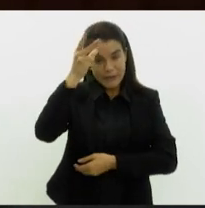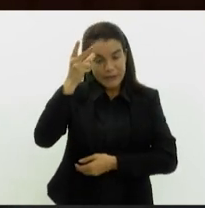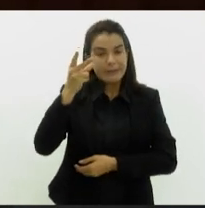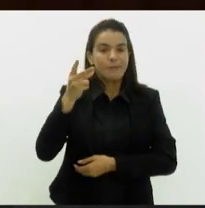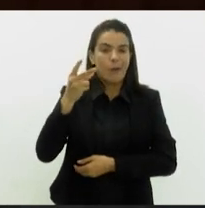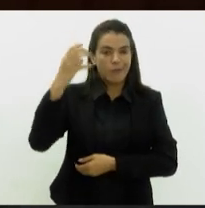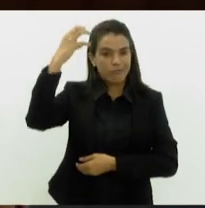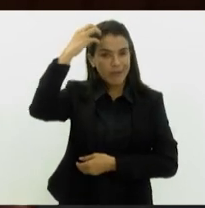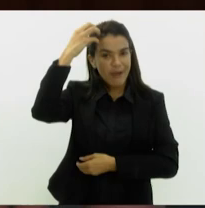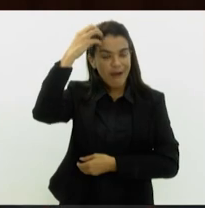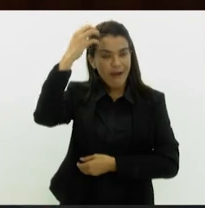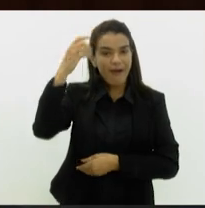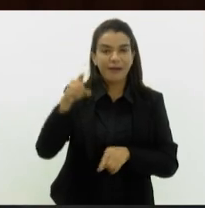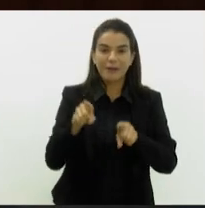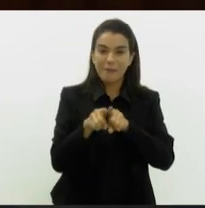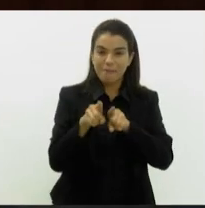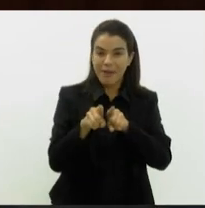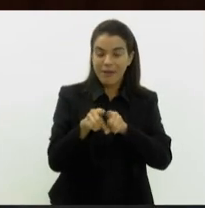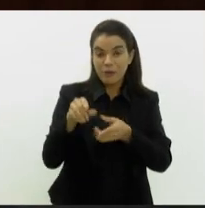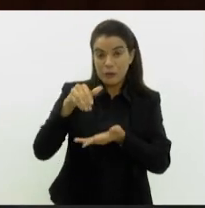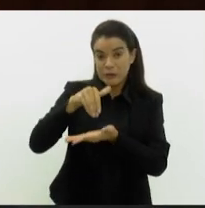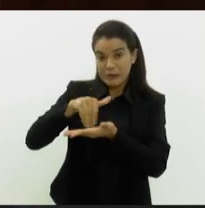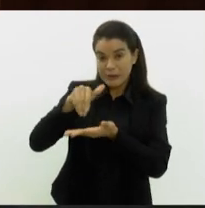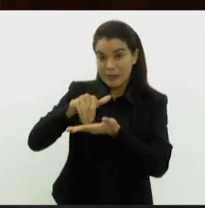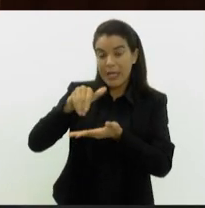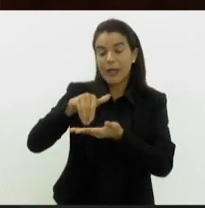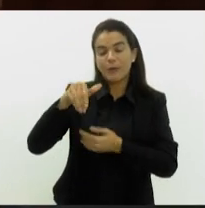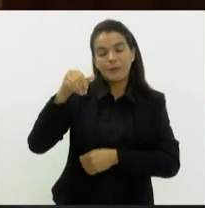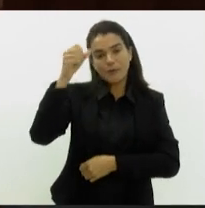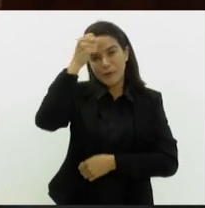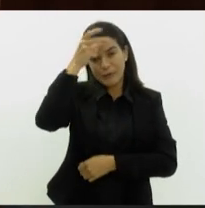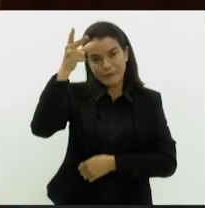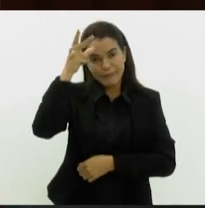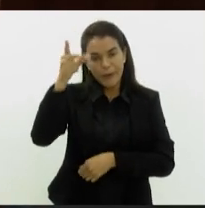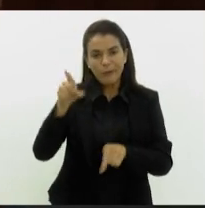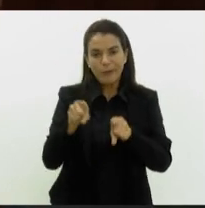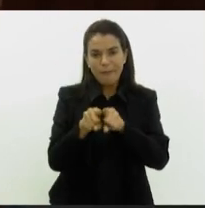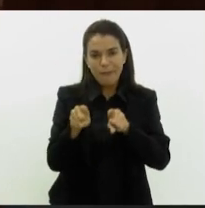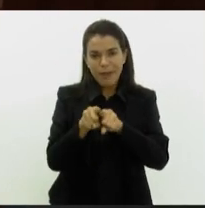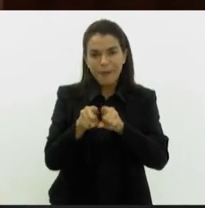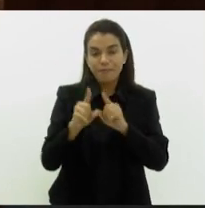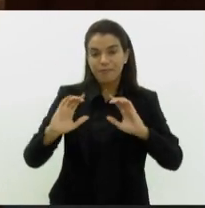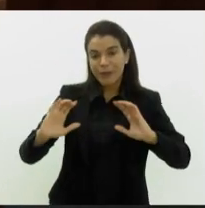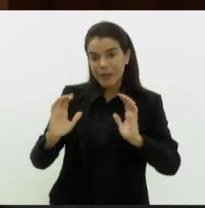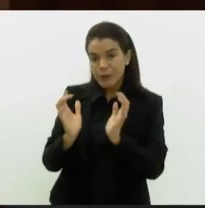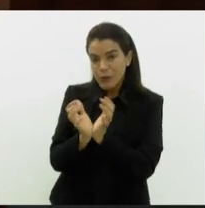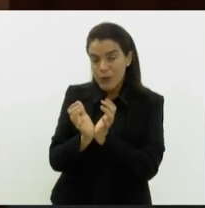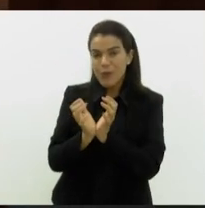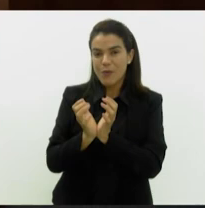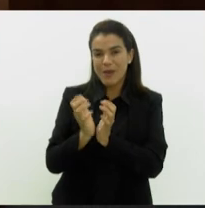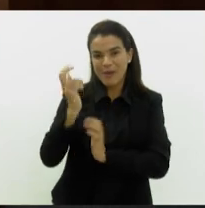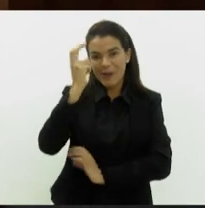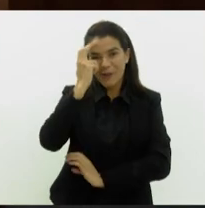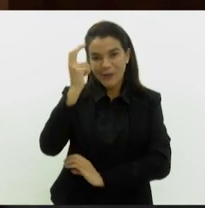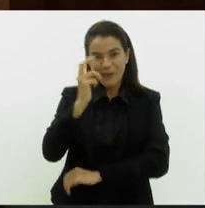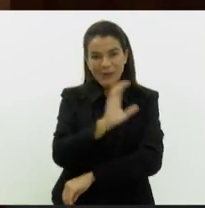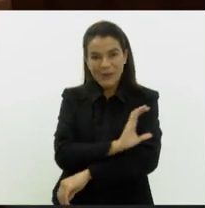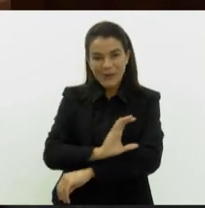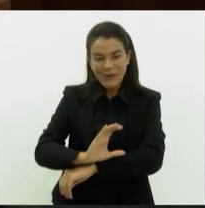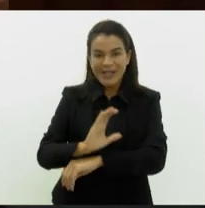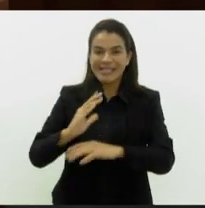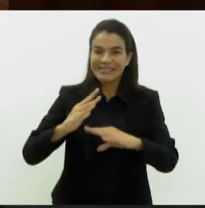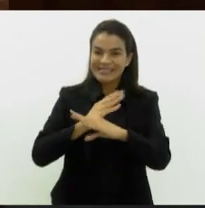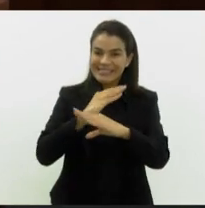dos Reis, assim como o Secretário Municipal da Juventude e também a turma da cultura da nossa